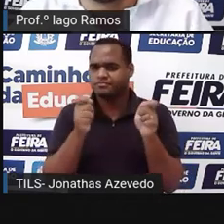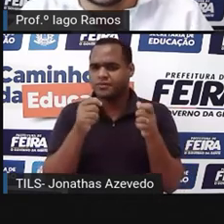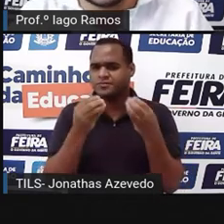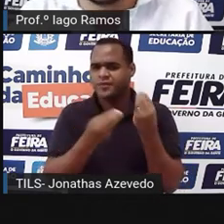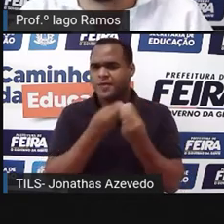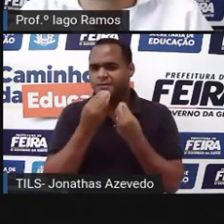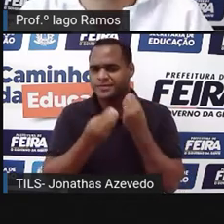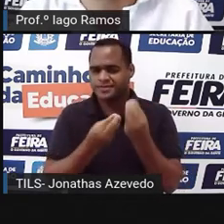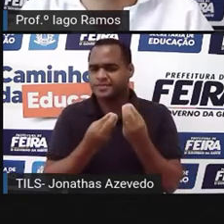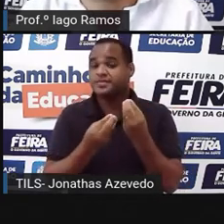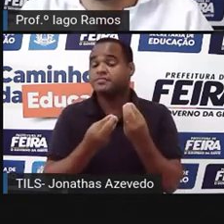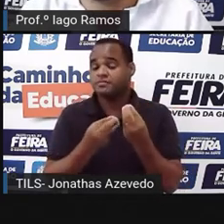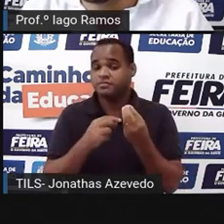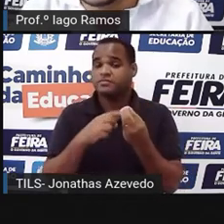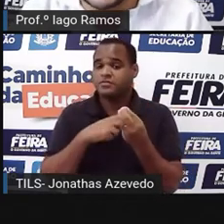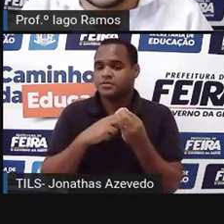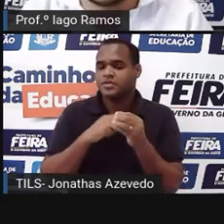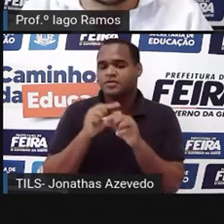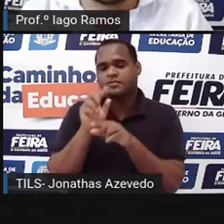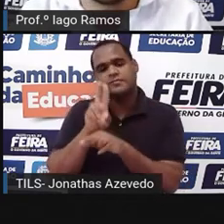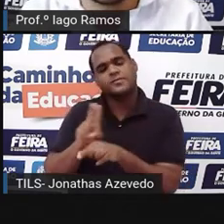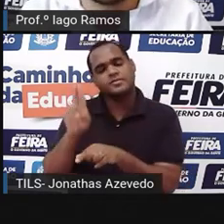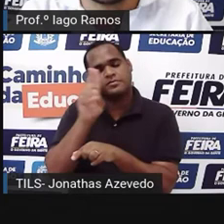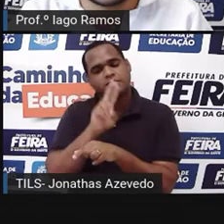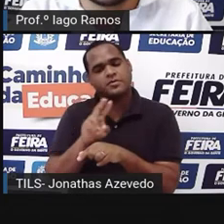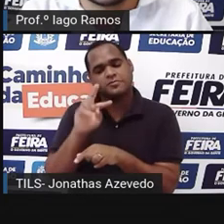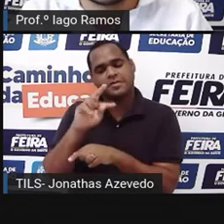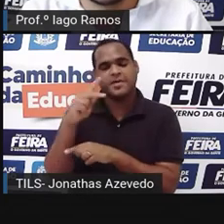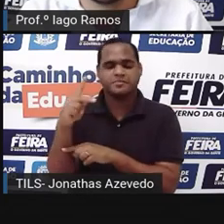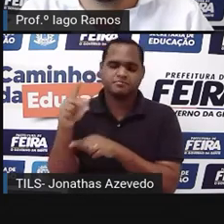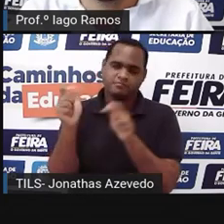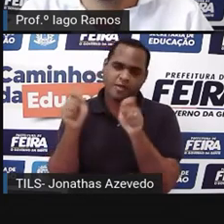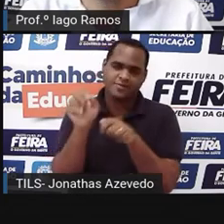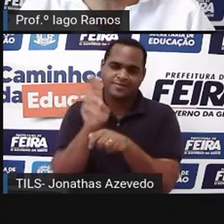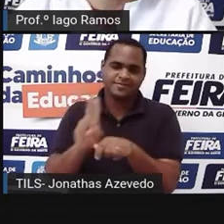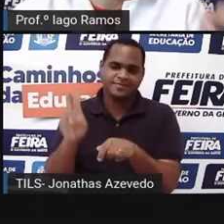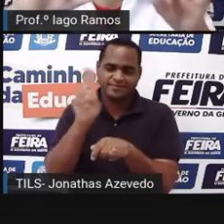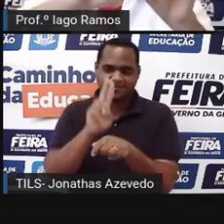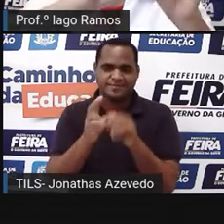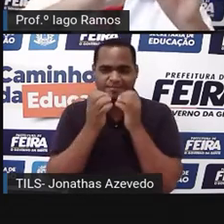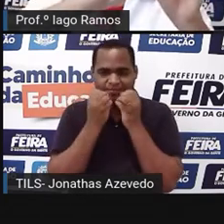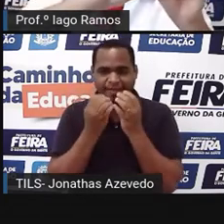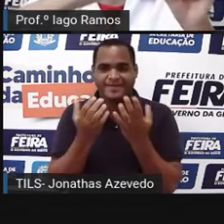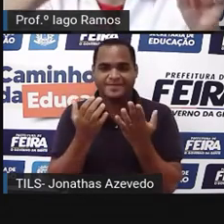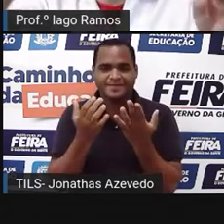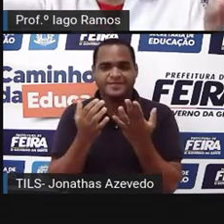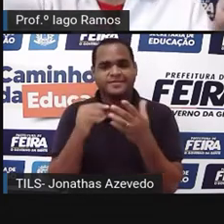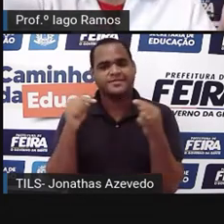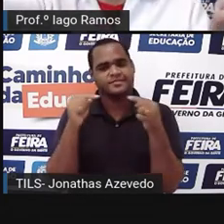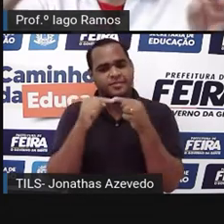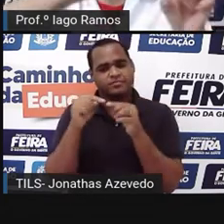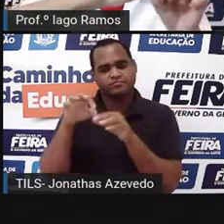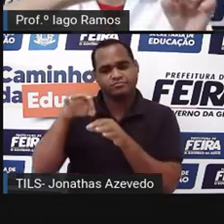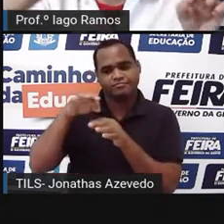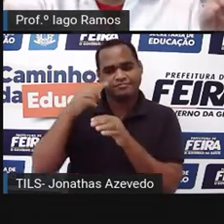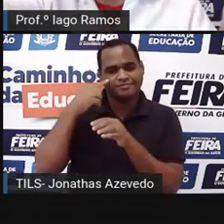pode usar aí o Teorema de Pitágoras. E o comprimento da escada que a gente não